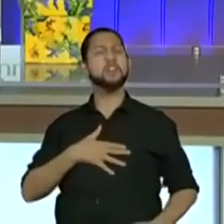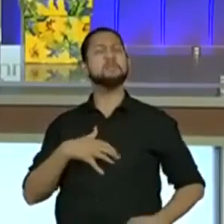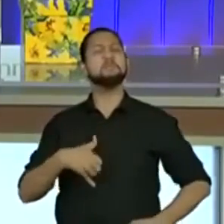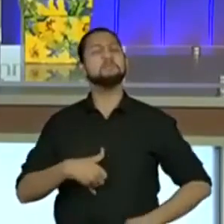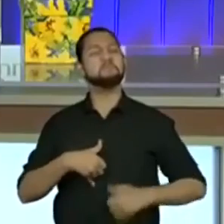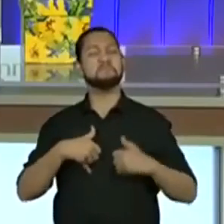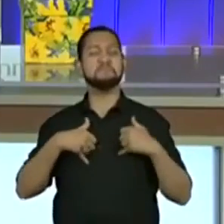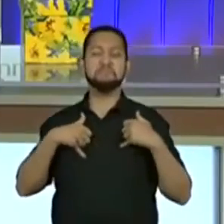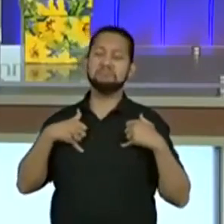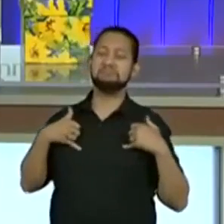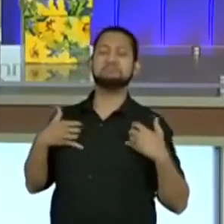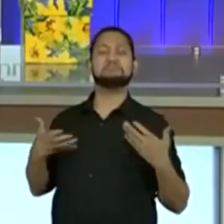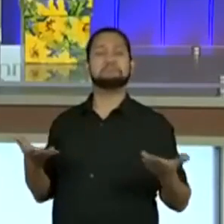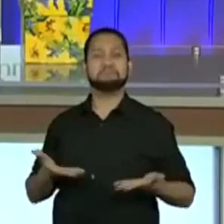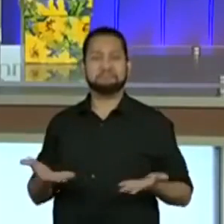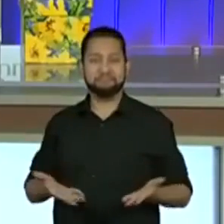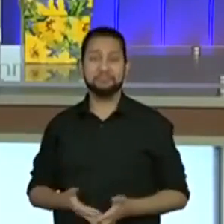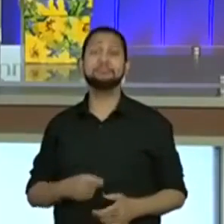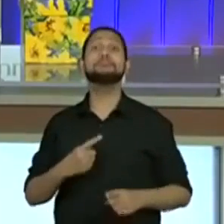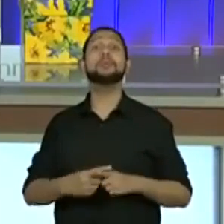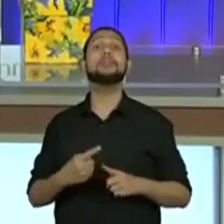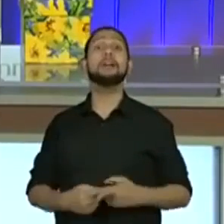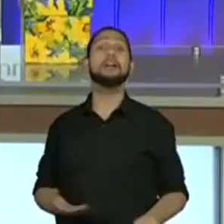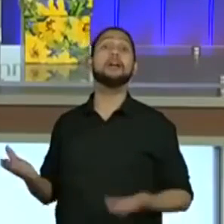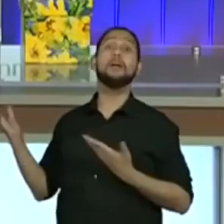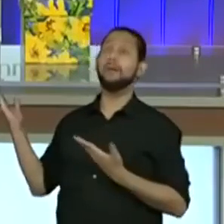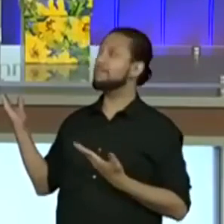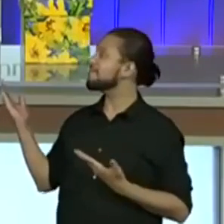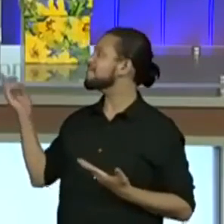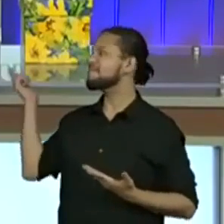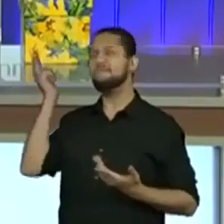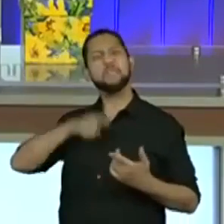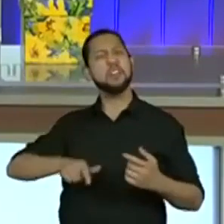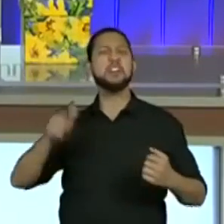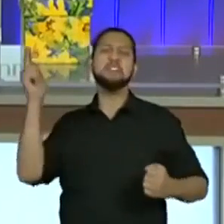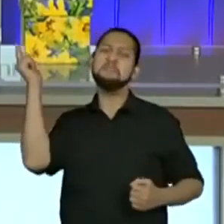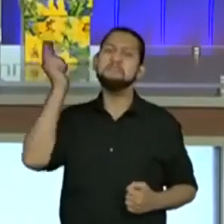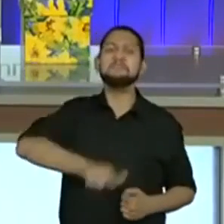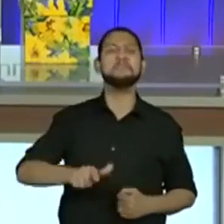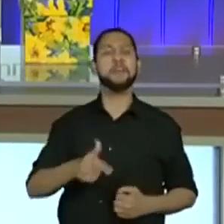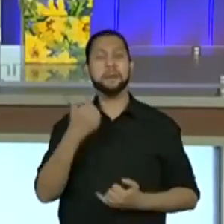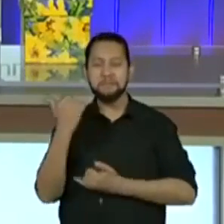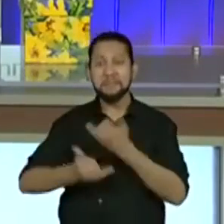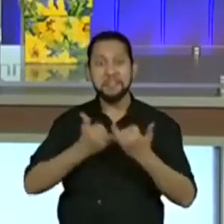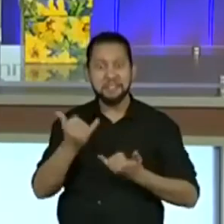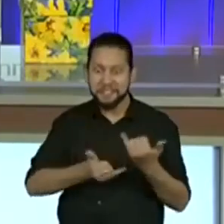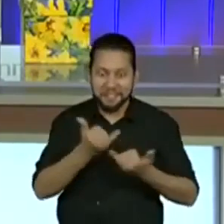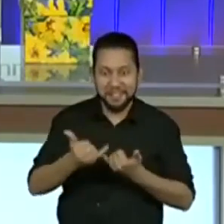-humorada hoje, porque finalmente eu venci!